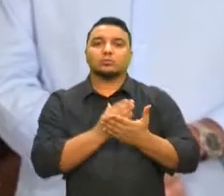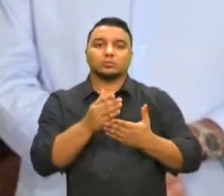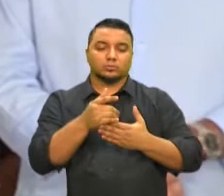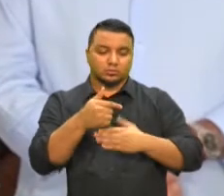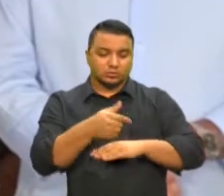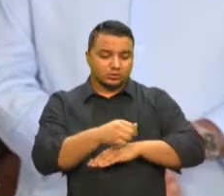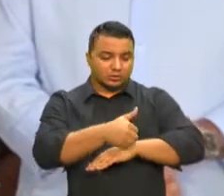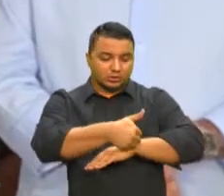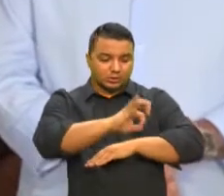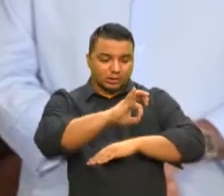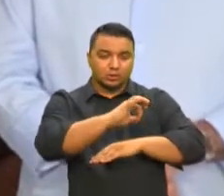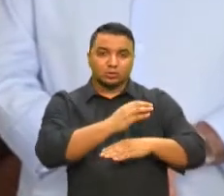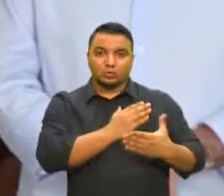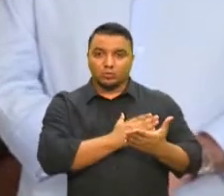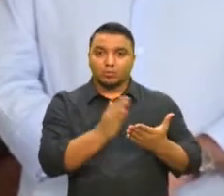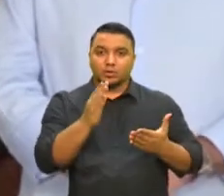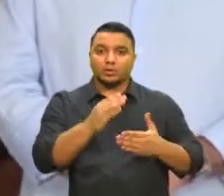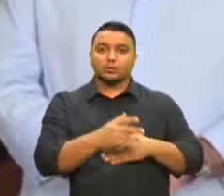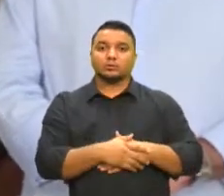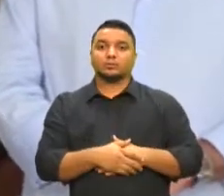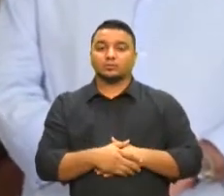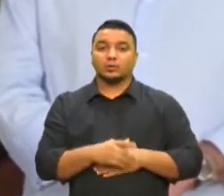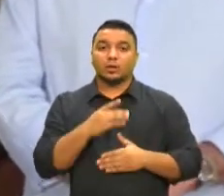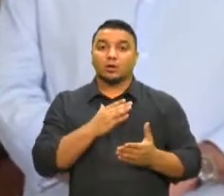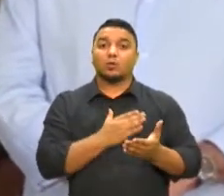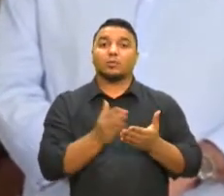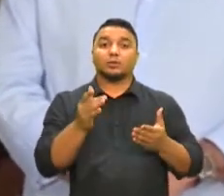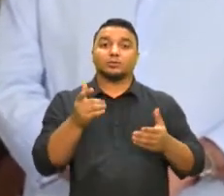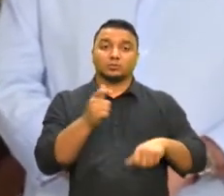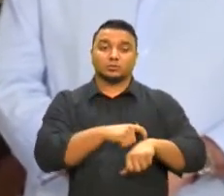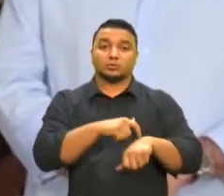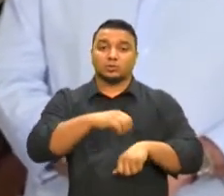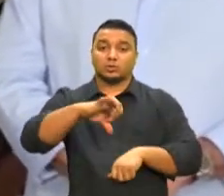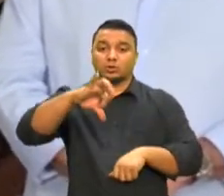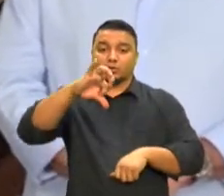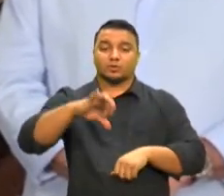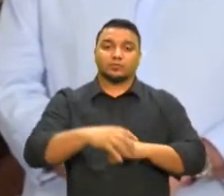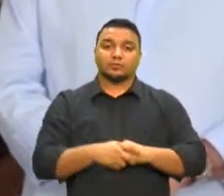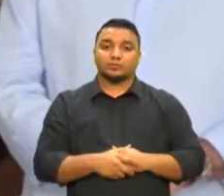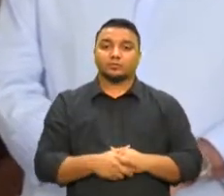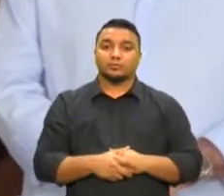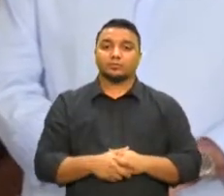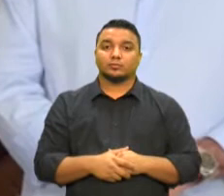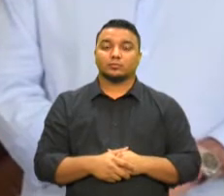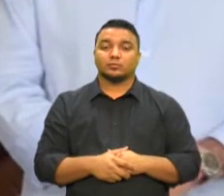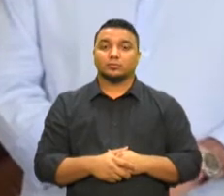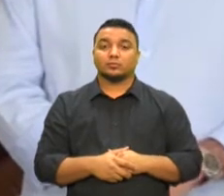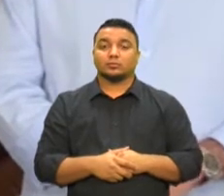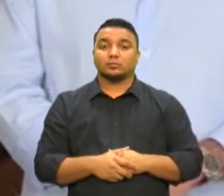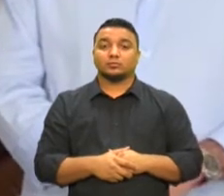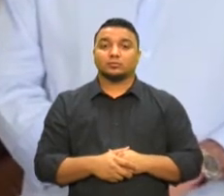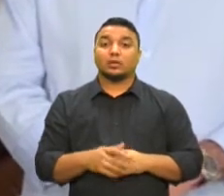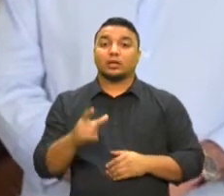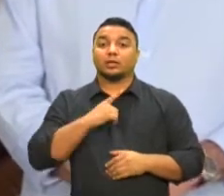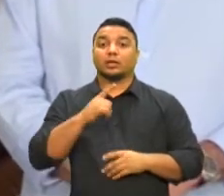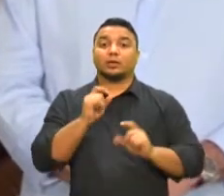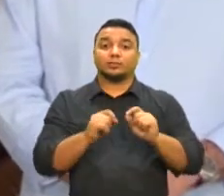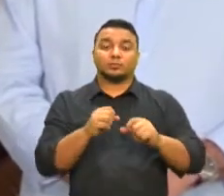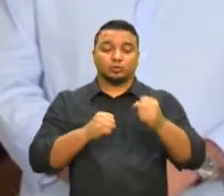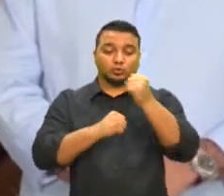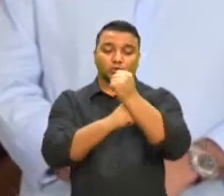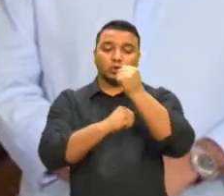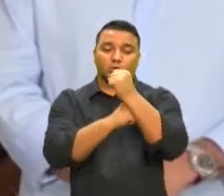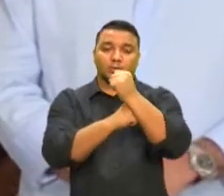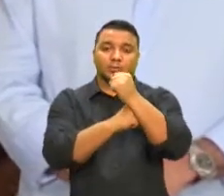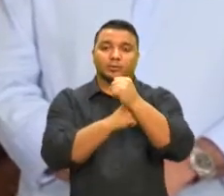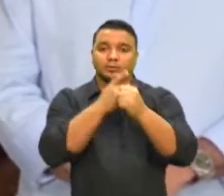das 10 horas, vai passar a funcionar a partir de 9 horas, reduzindo 1 hora, e o comércio de shopping, que